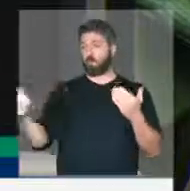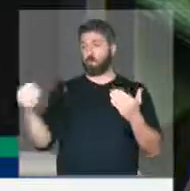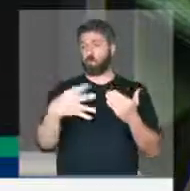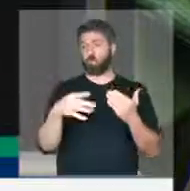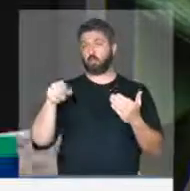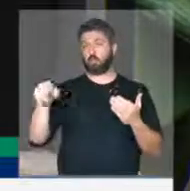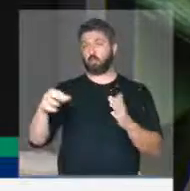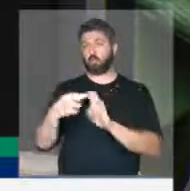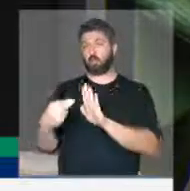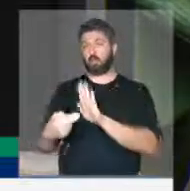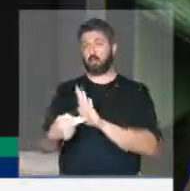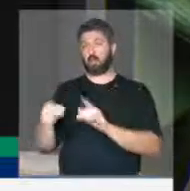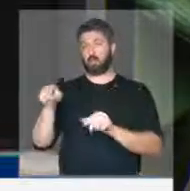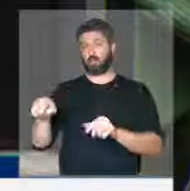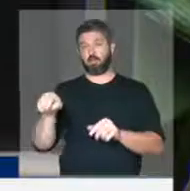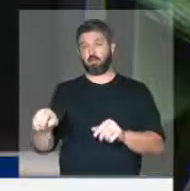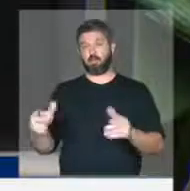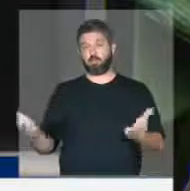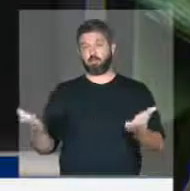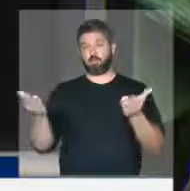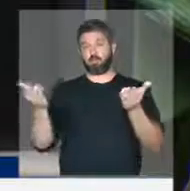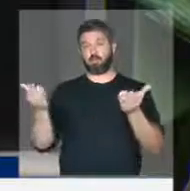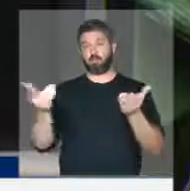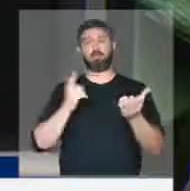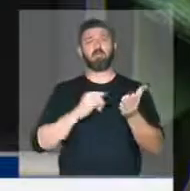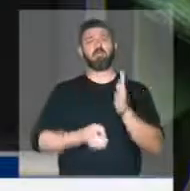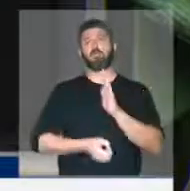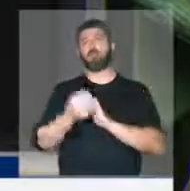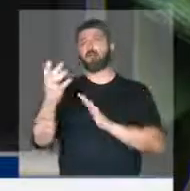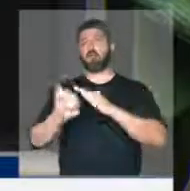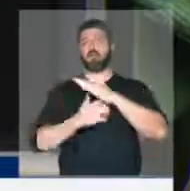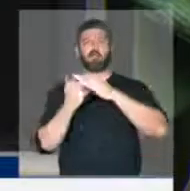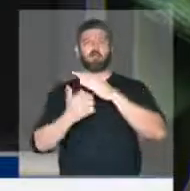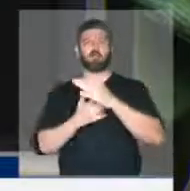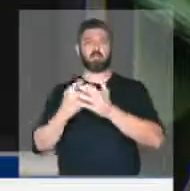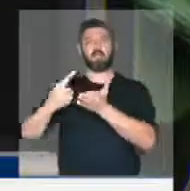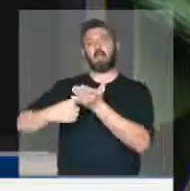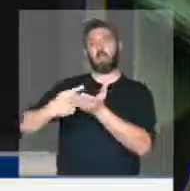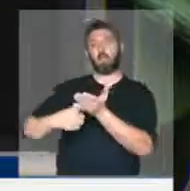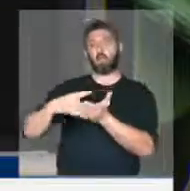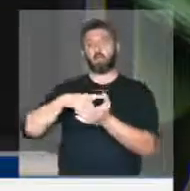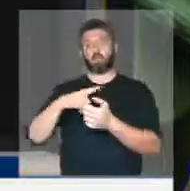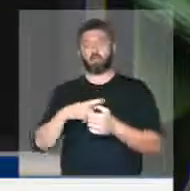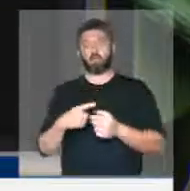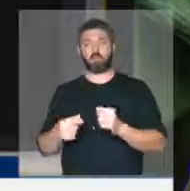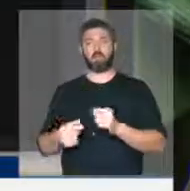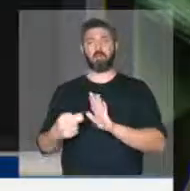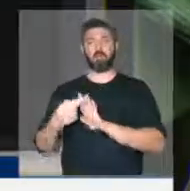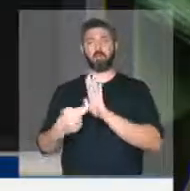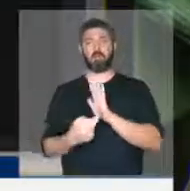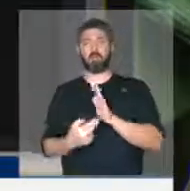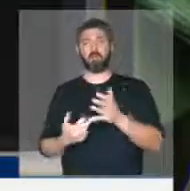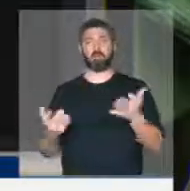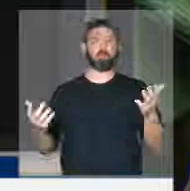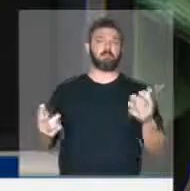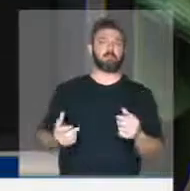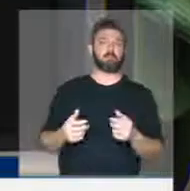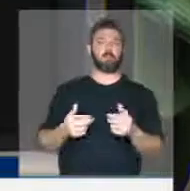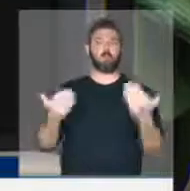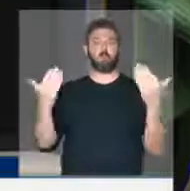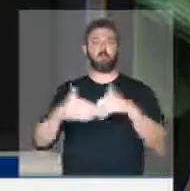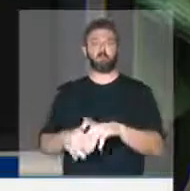a nova situação. Inclusive, tem várias empresas que têm termos de acordo, têm instrumentos de